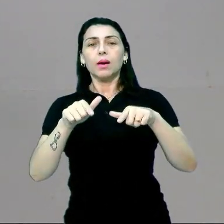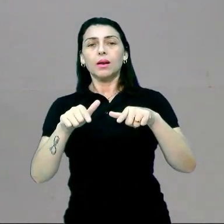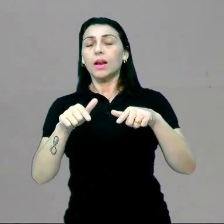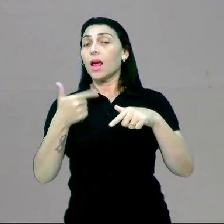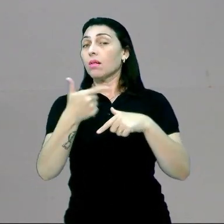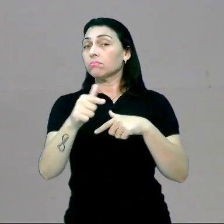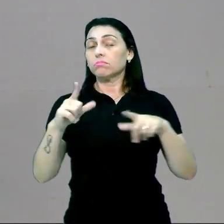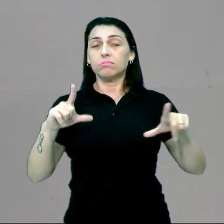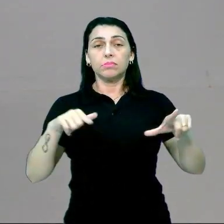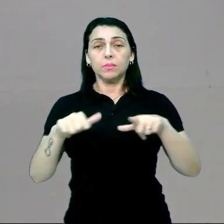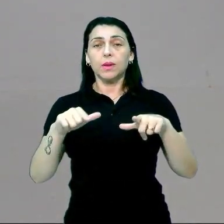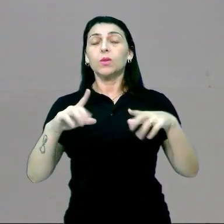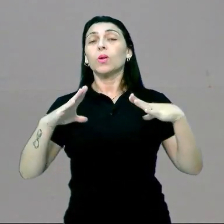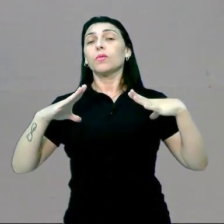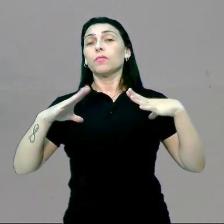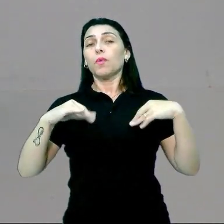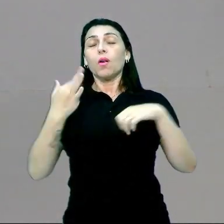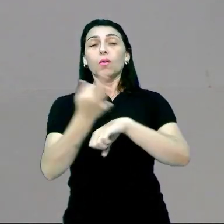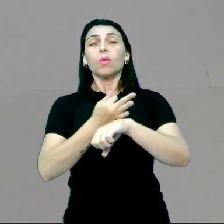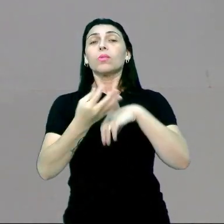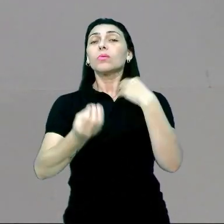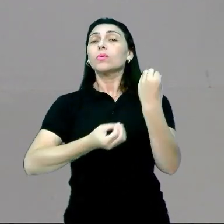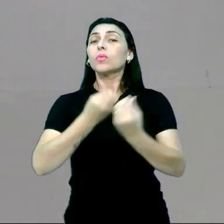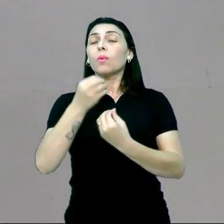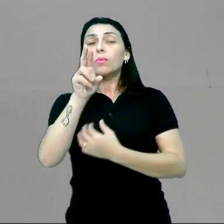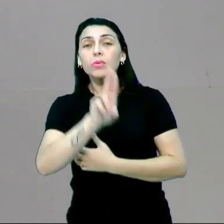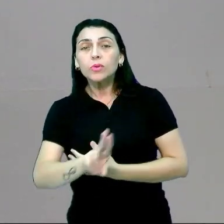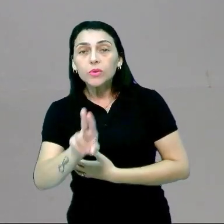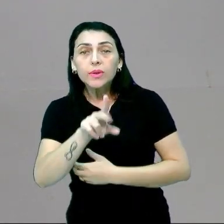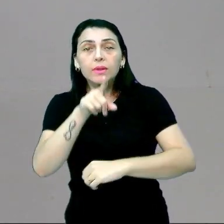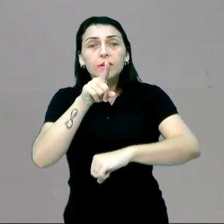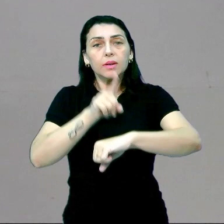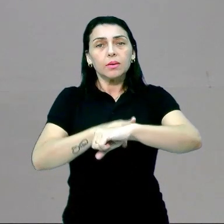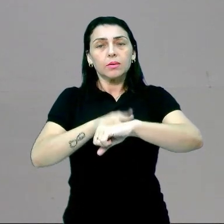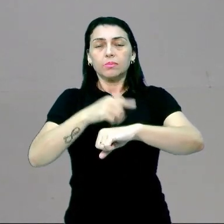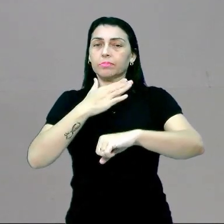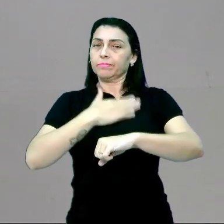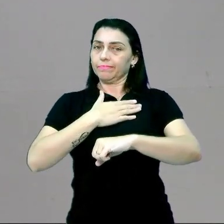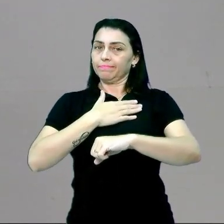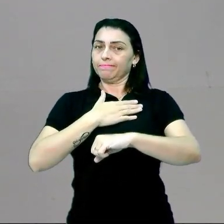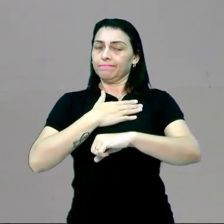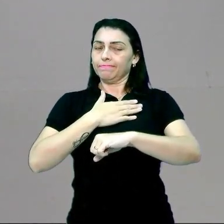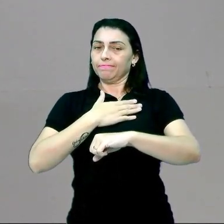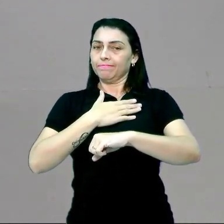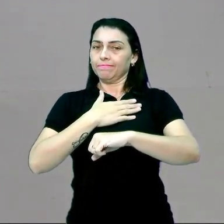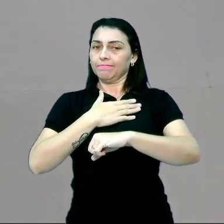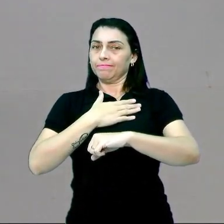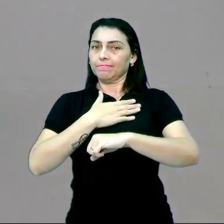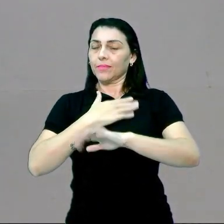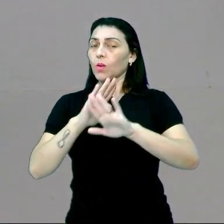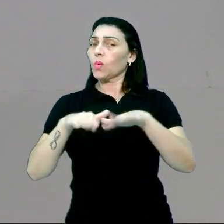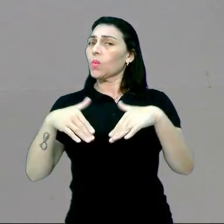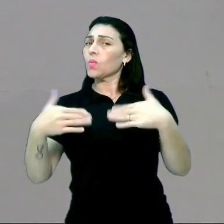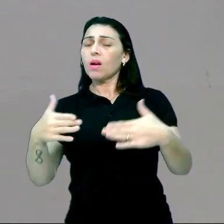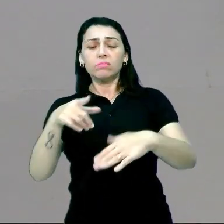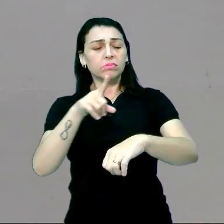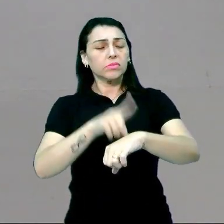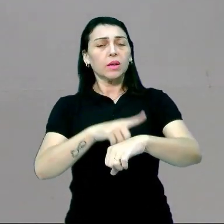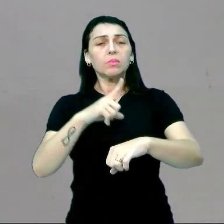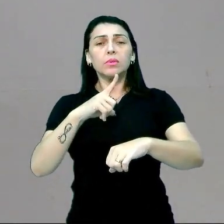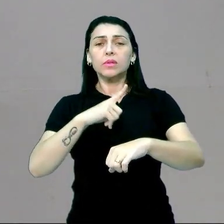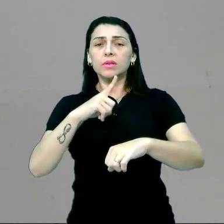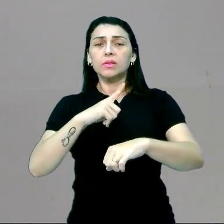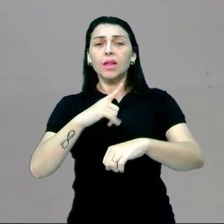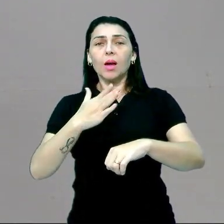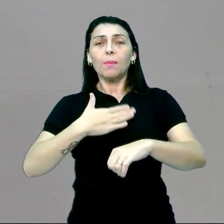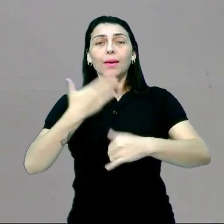estou trabalhando, como que eu utilizo esse meu tempo disponível? Qual o tempo que eu tenho